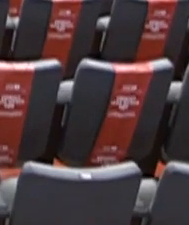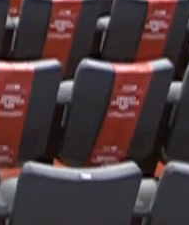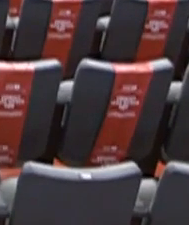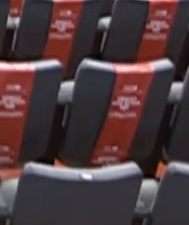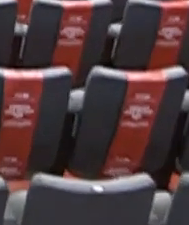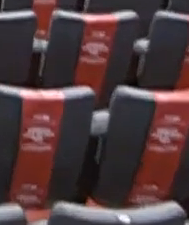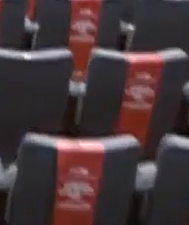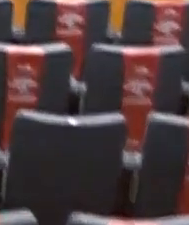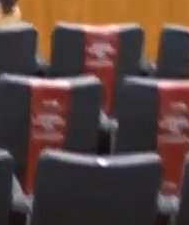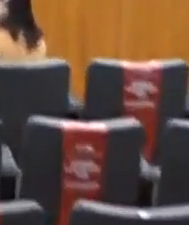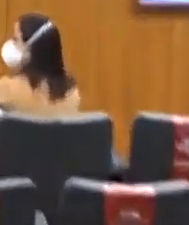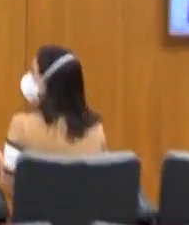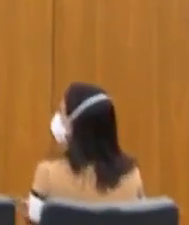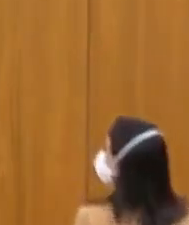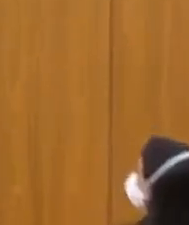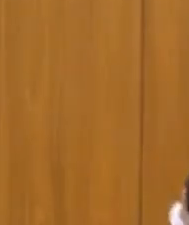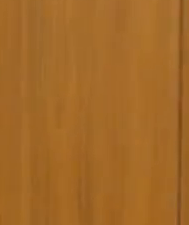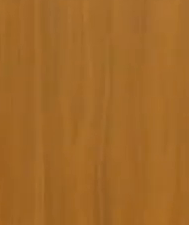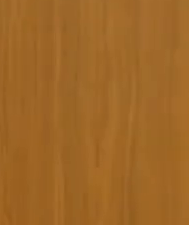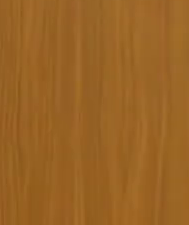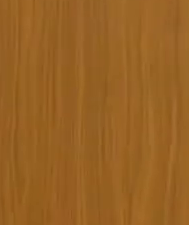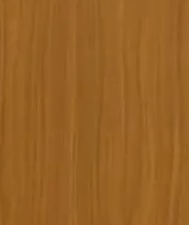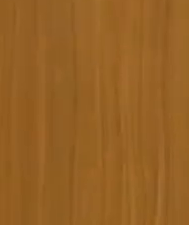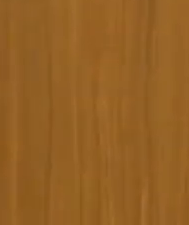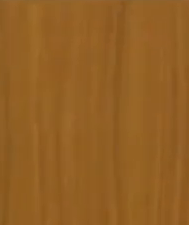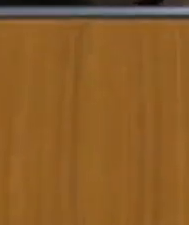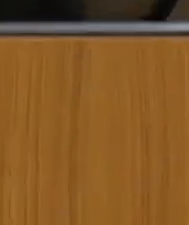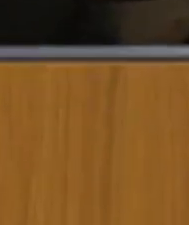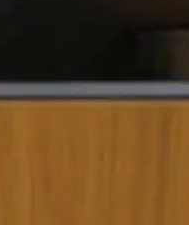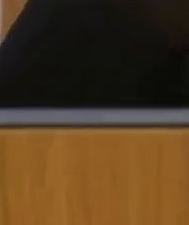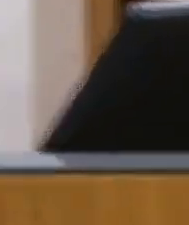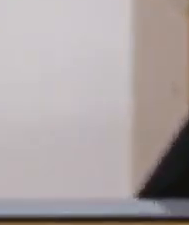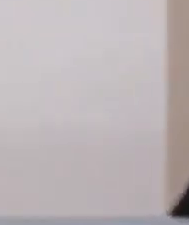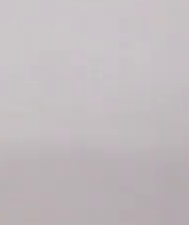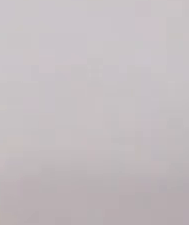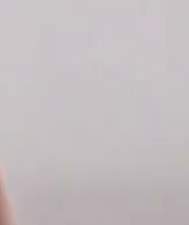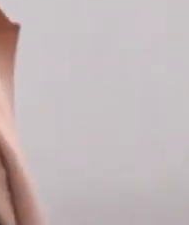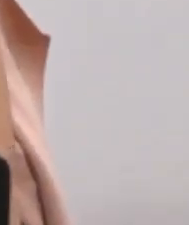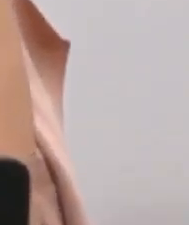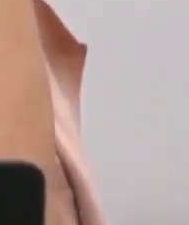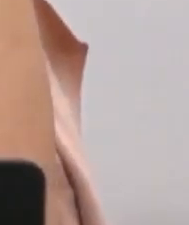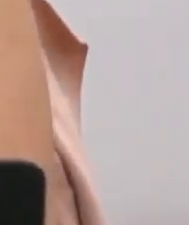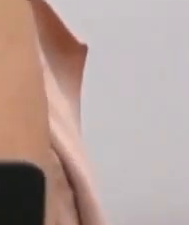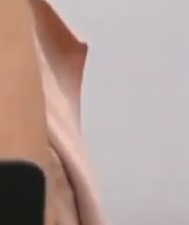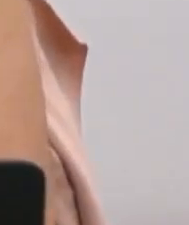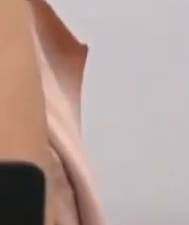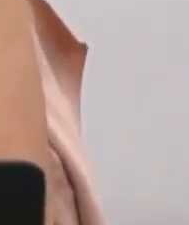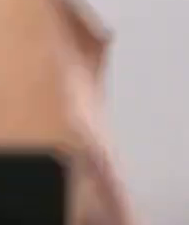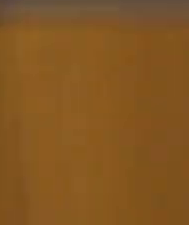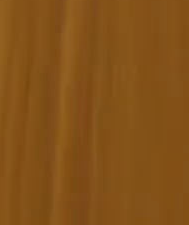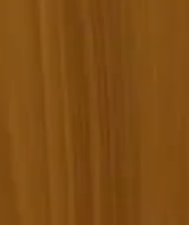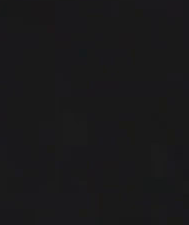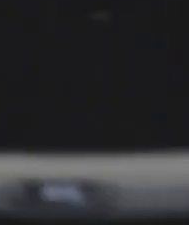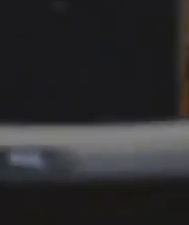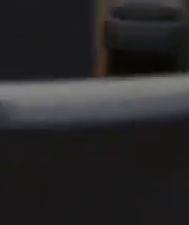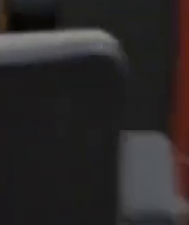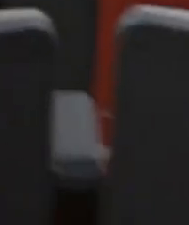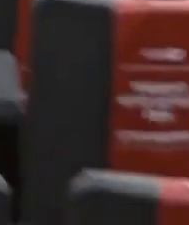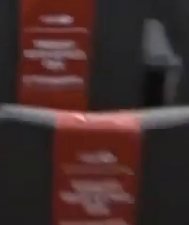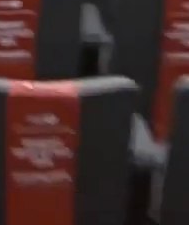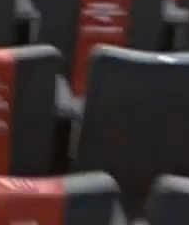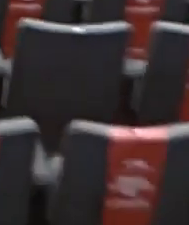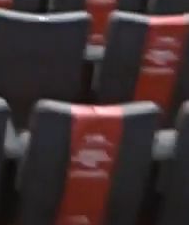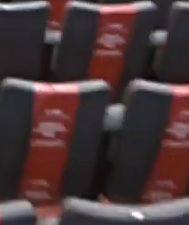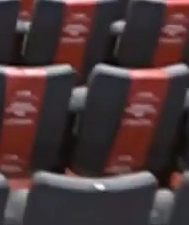Tudo caminhando bem, tudo bem? Tudo bem. Sim, estou ouvindo bem. A senhora está bem? Continua